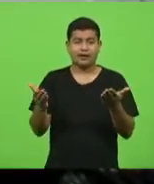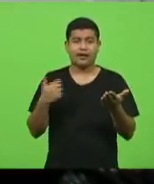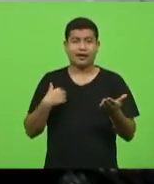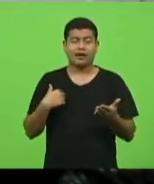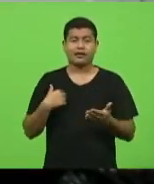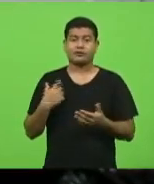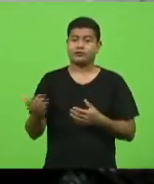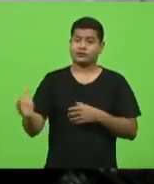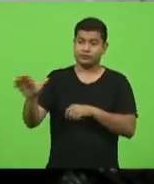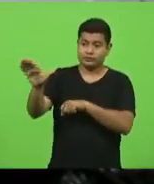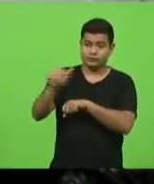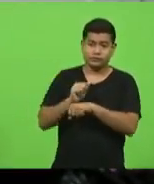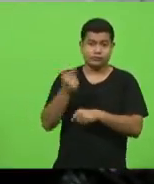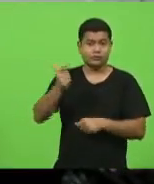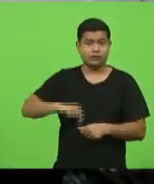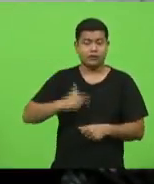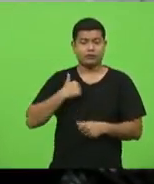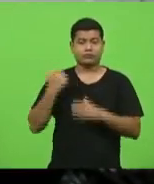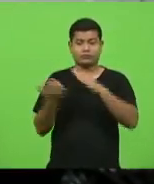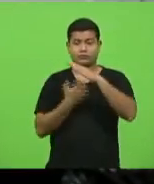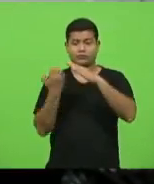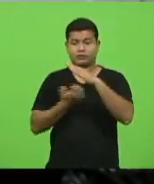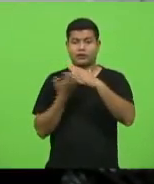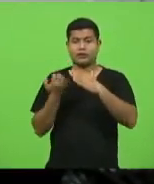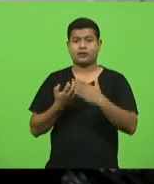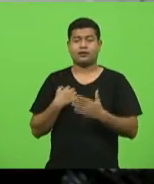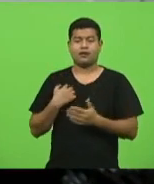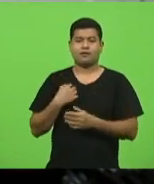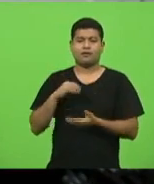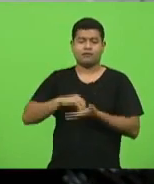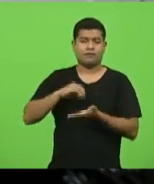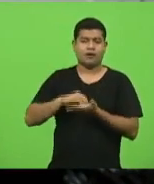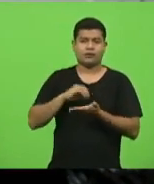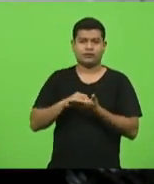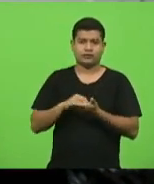que está faltando 4, 5% do seu conclusão.